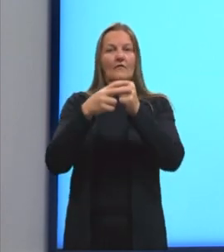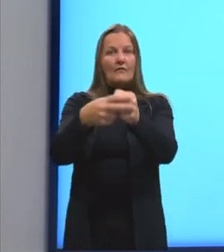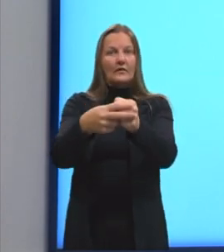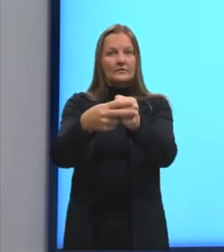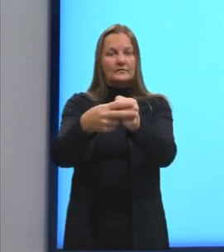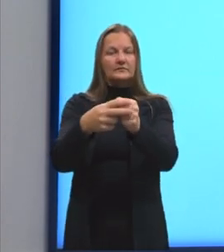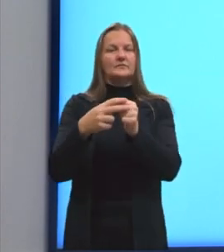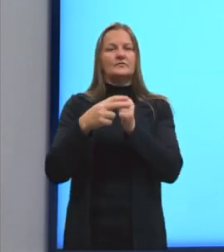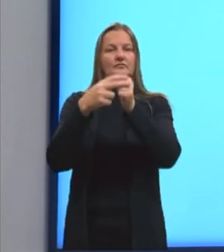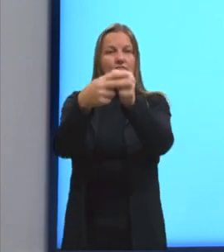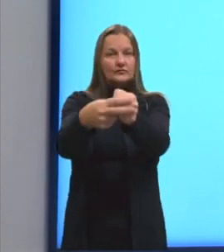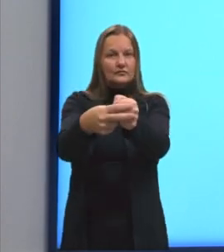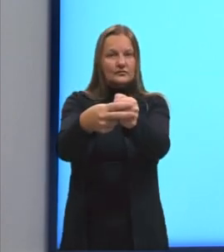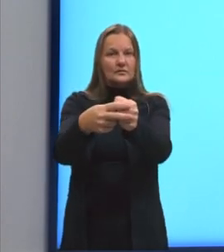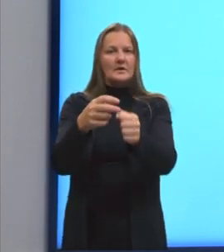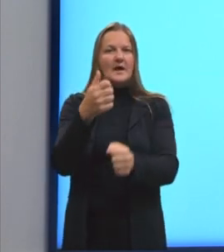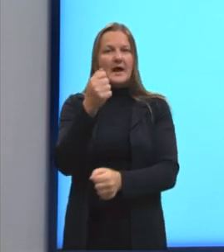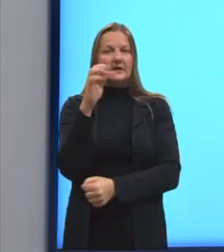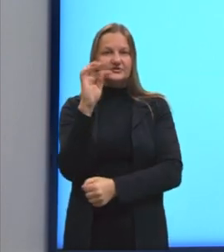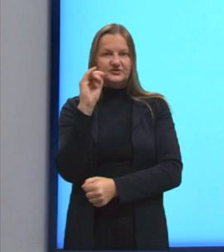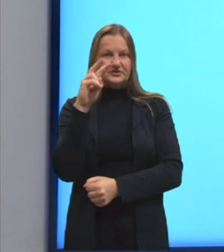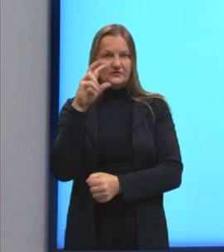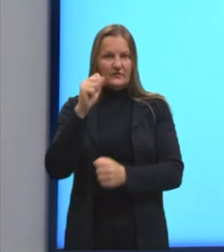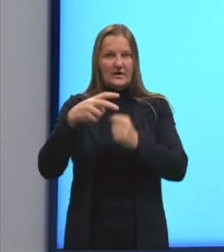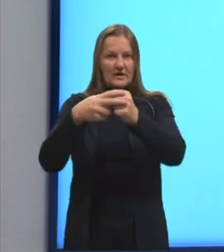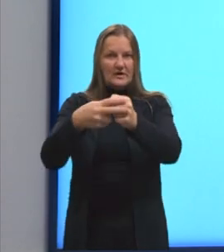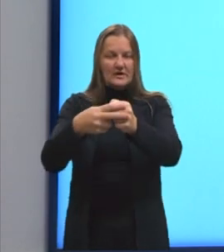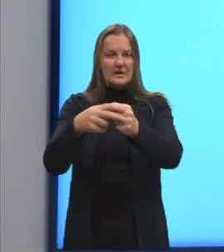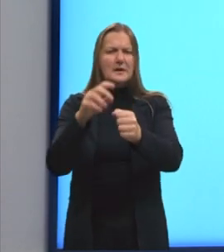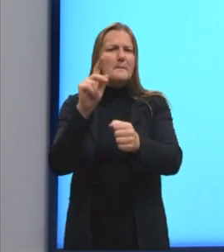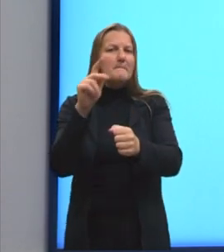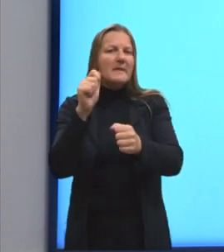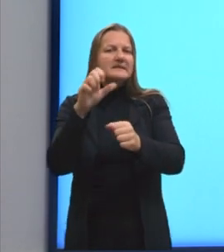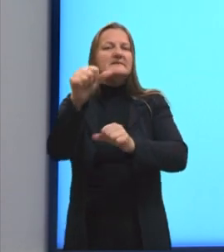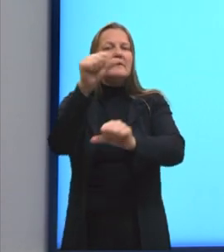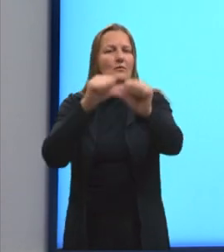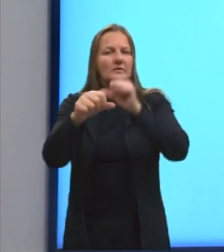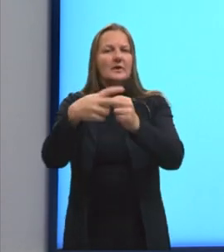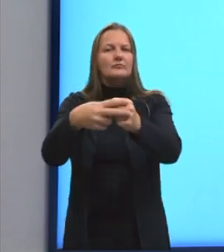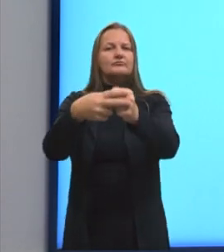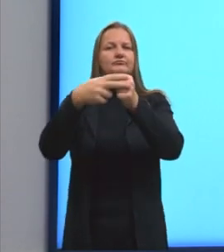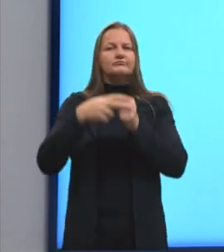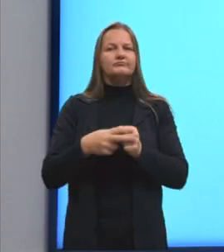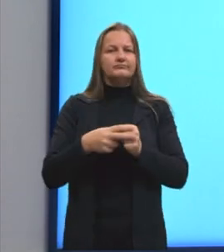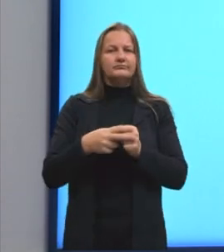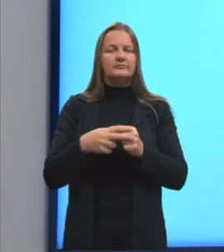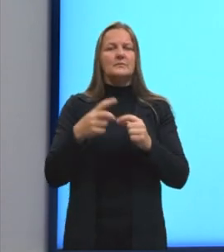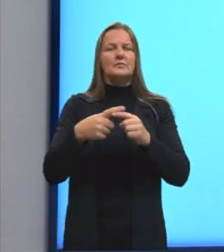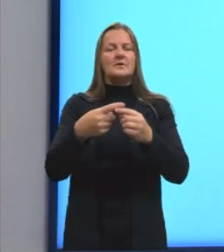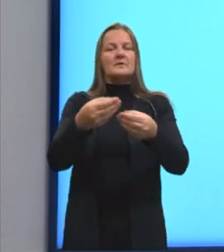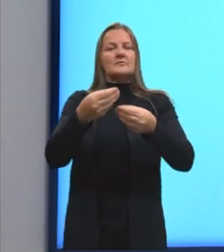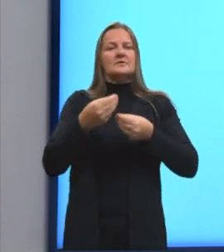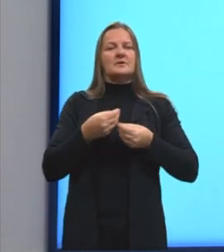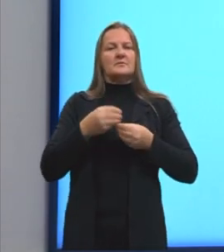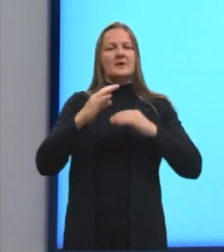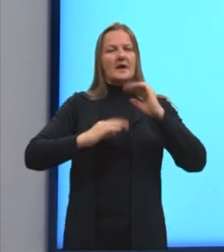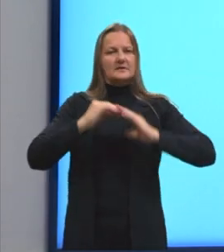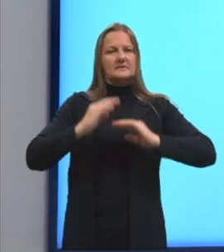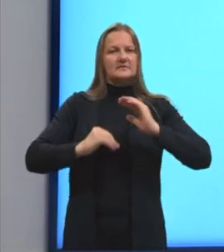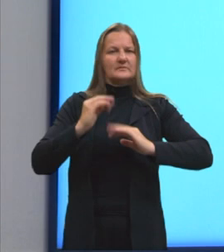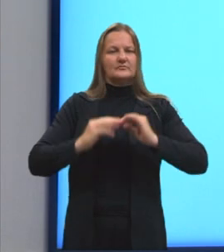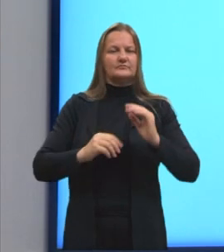vai ser lá para frente da oração. E na voz passiva vai ser o contrário. A gente tem um sujeito que recebe essa ação.